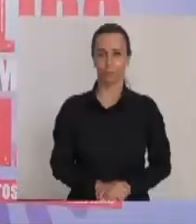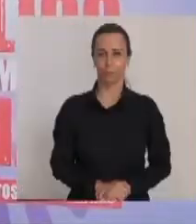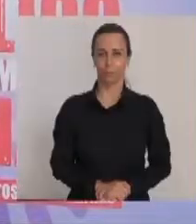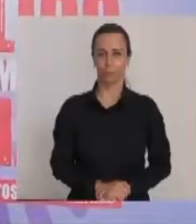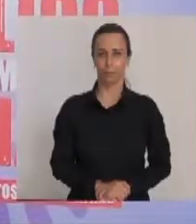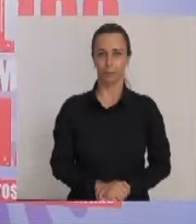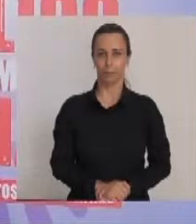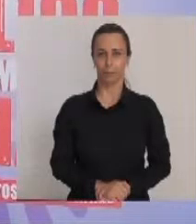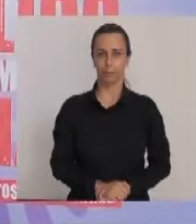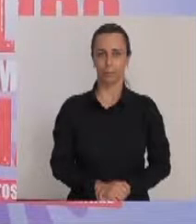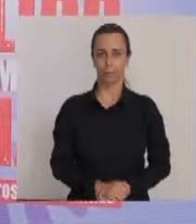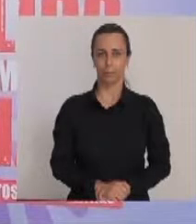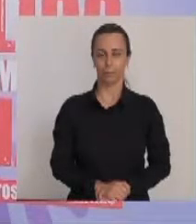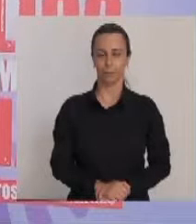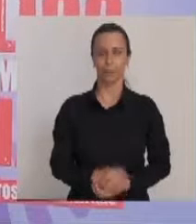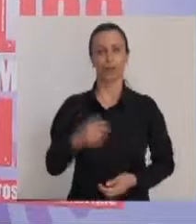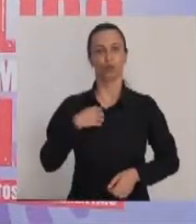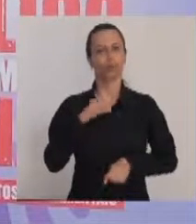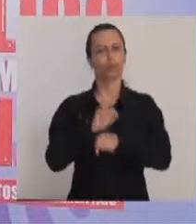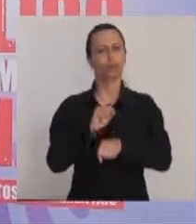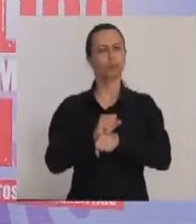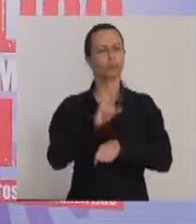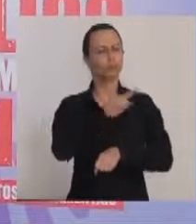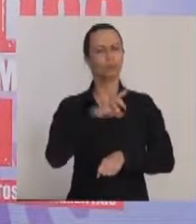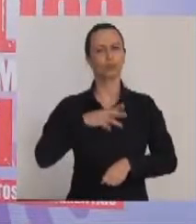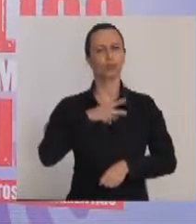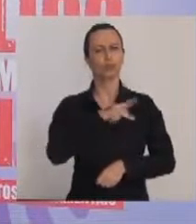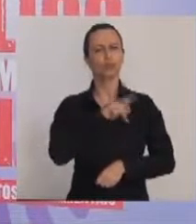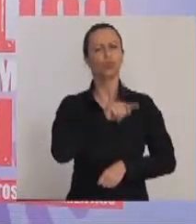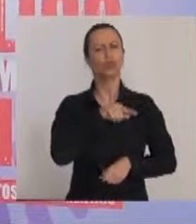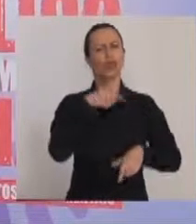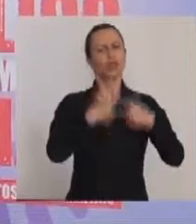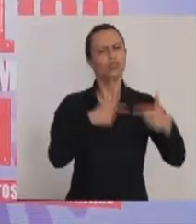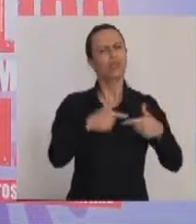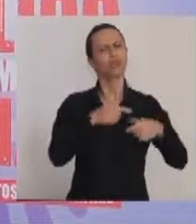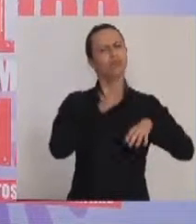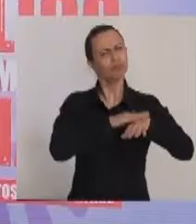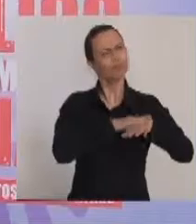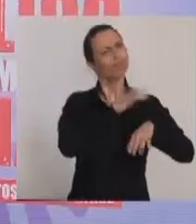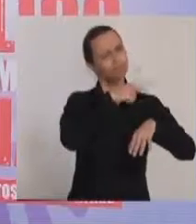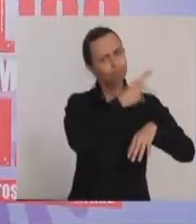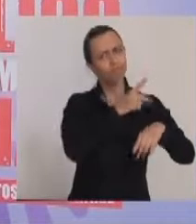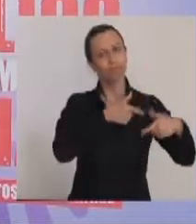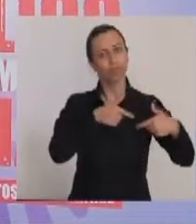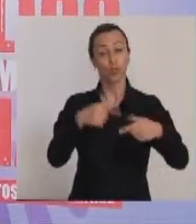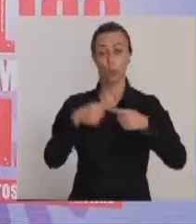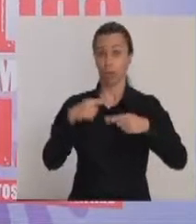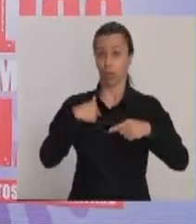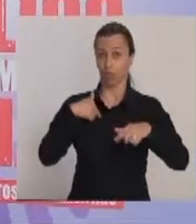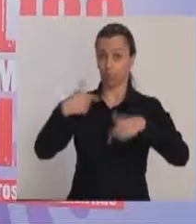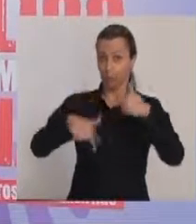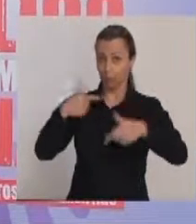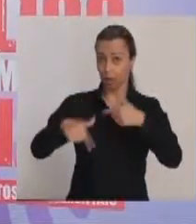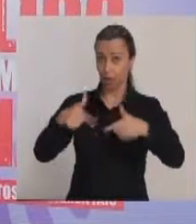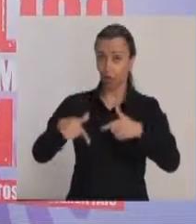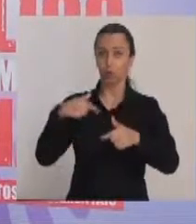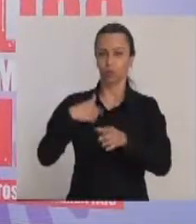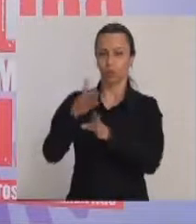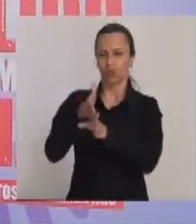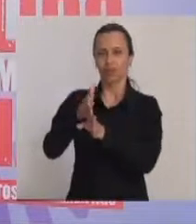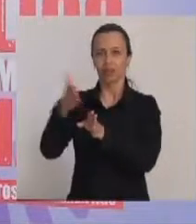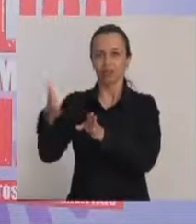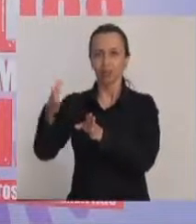O que eu espero do Ministério Público são ações proativas porque